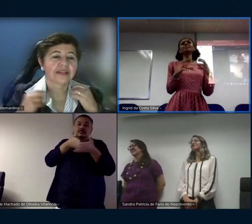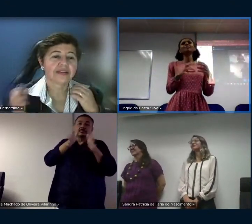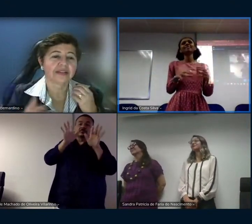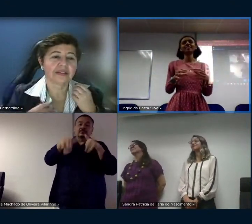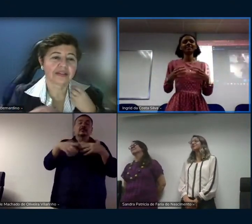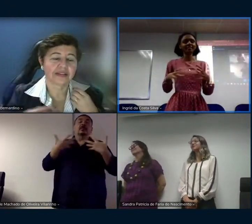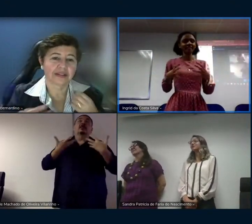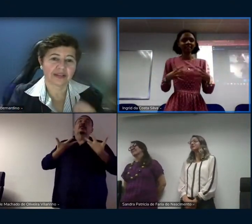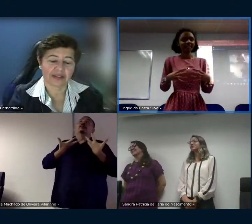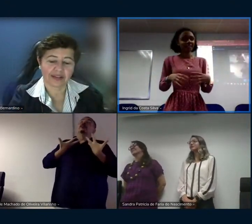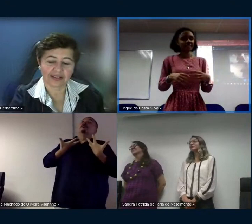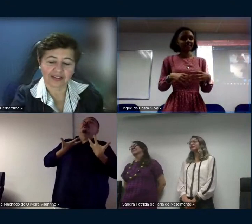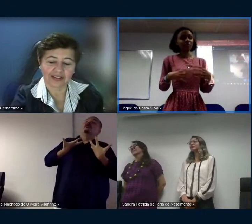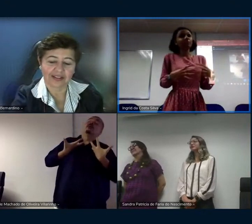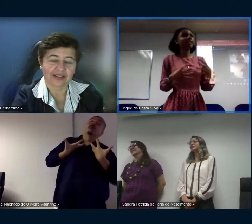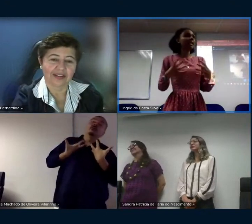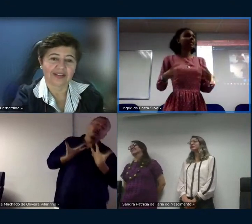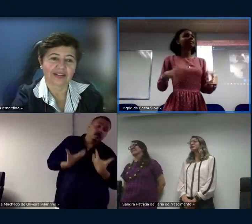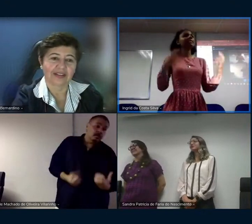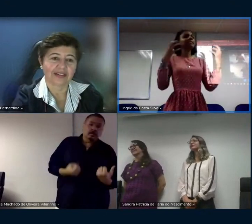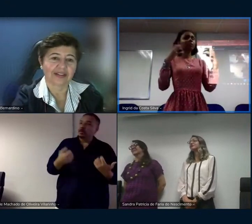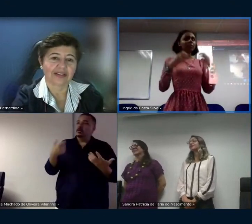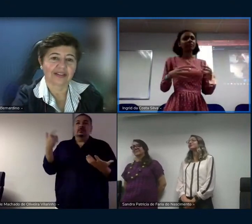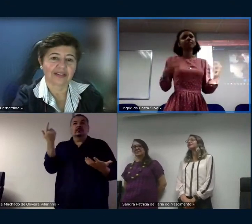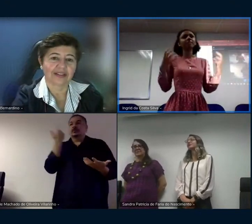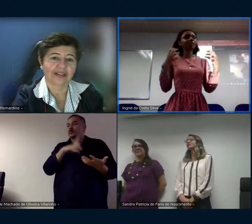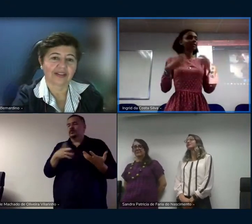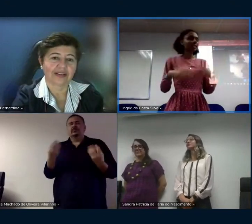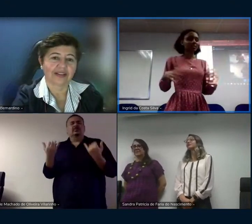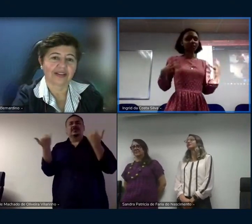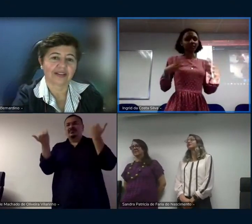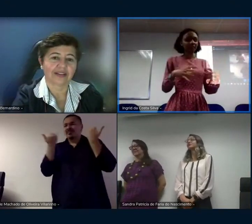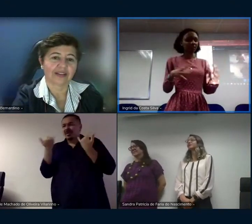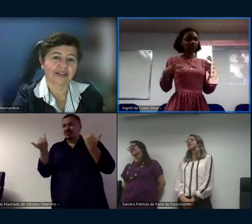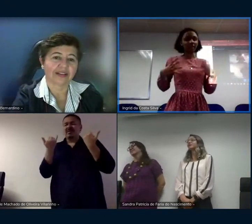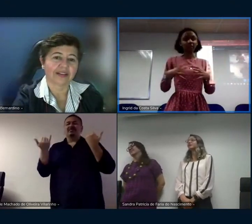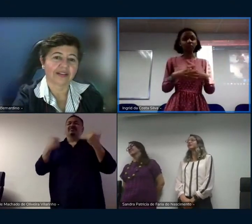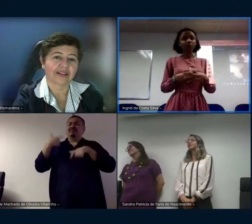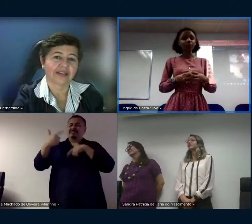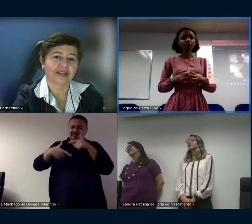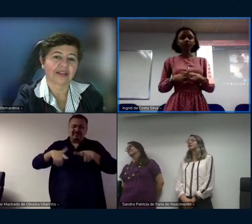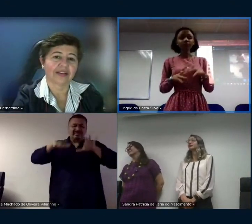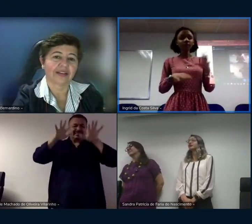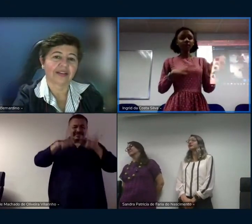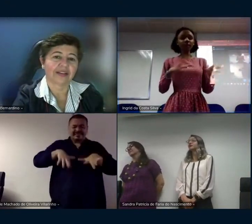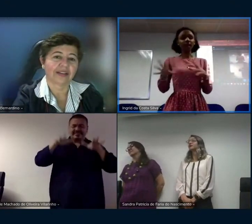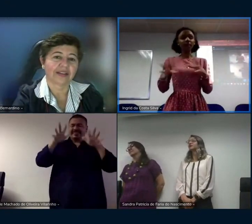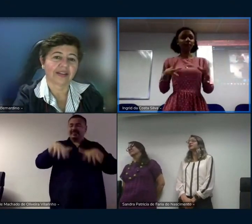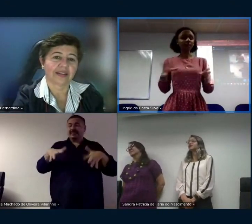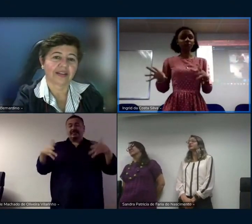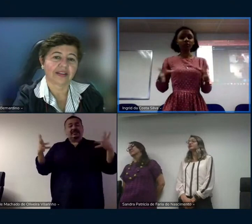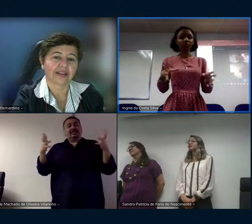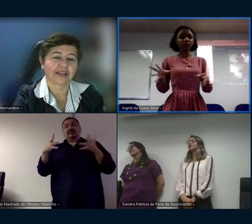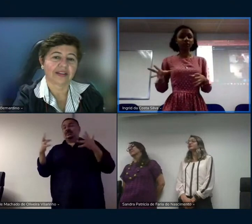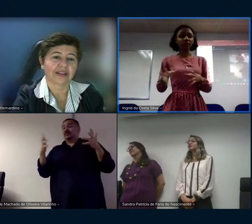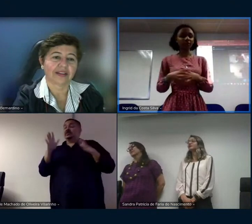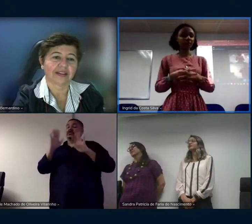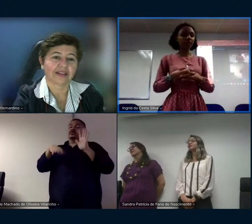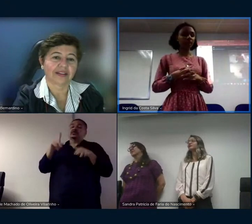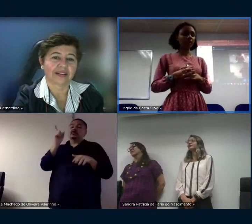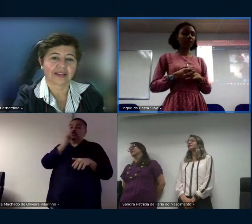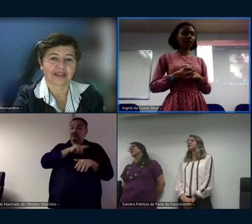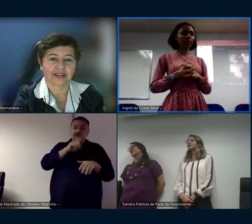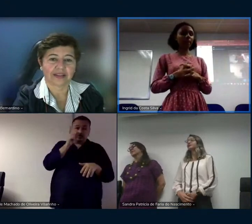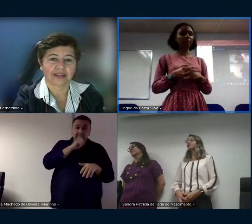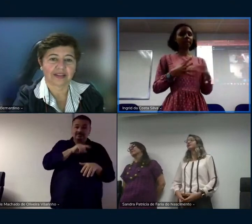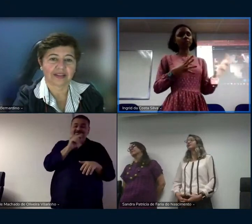fica desgastado mesmo não consegue né tanta informação é tanta coisa que a gente faz que a gente escreve e acaba passando algumas coisas